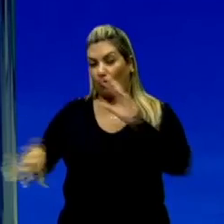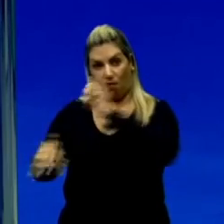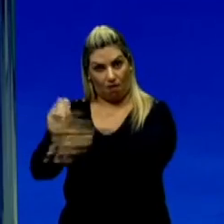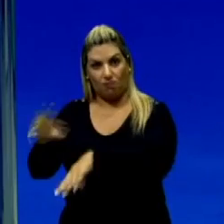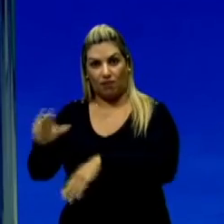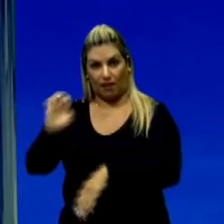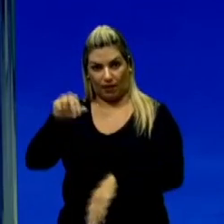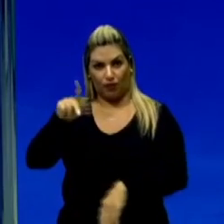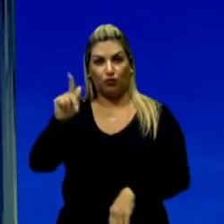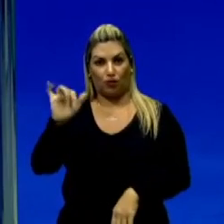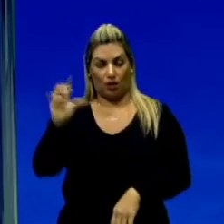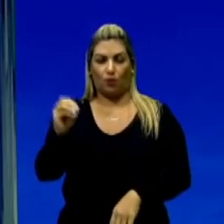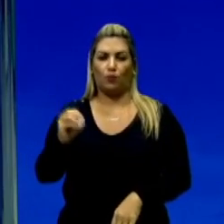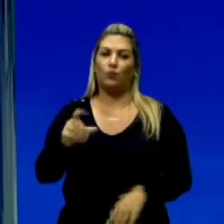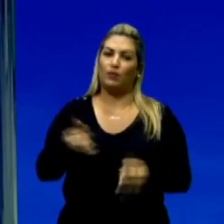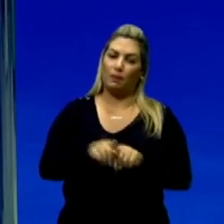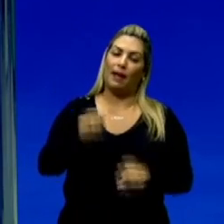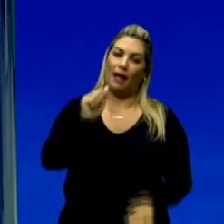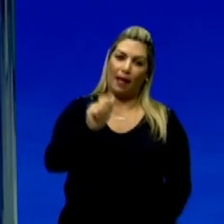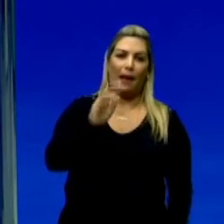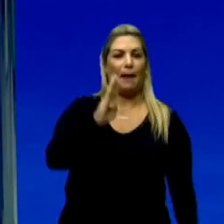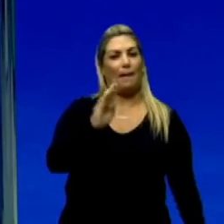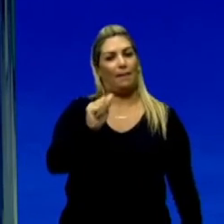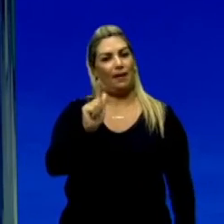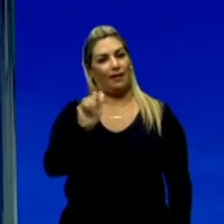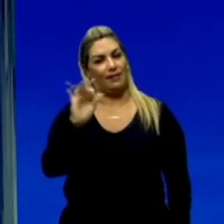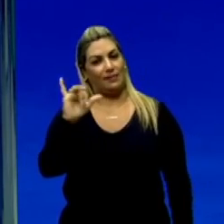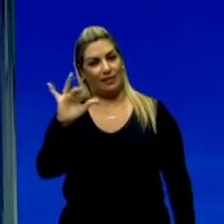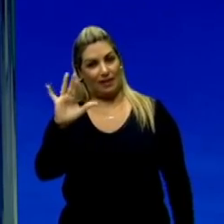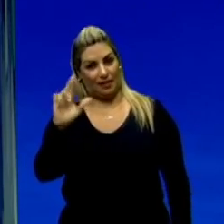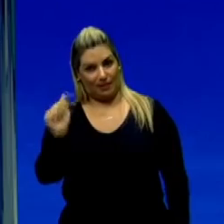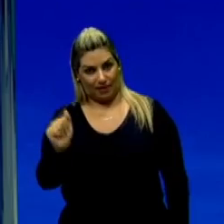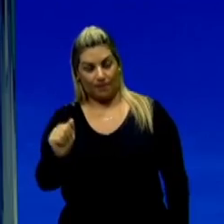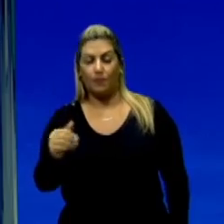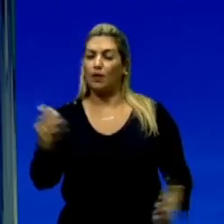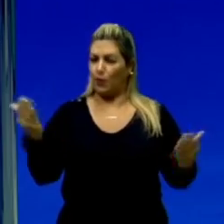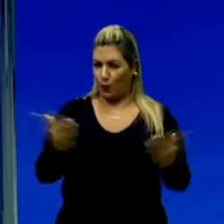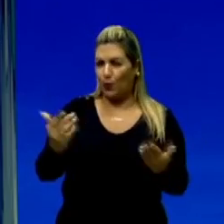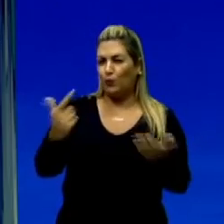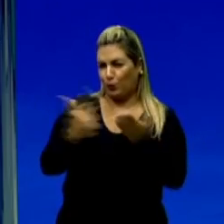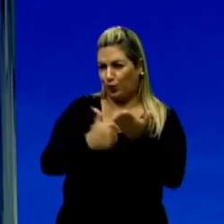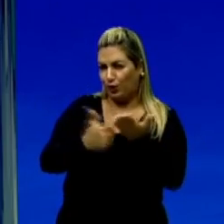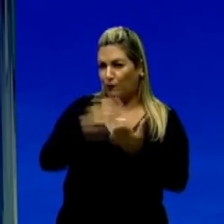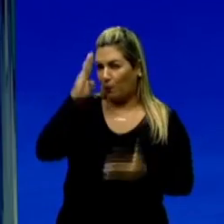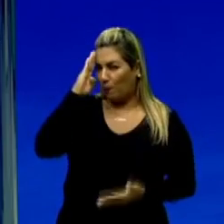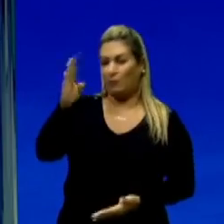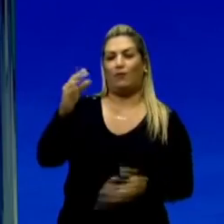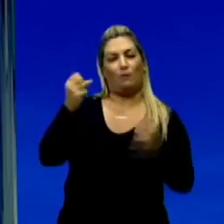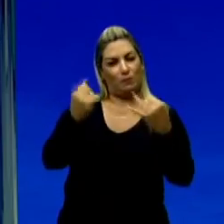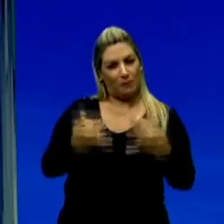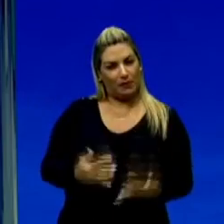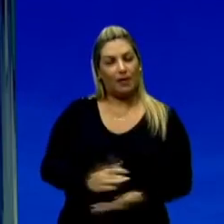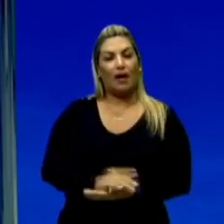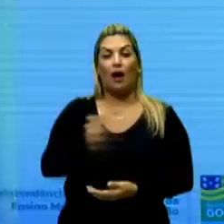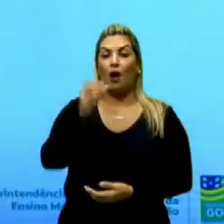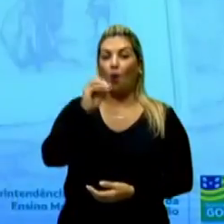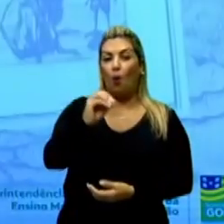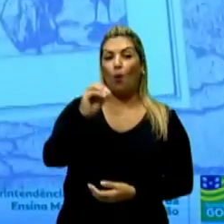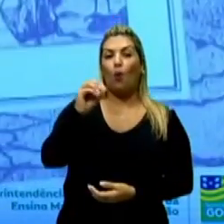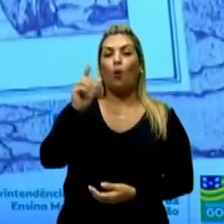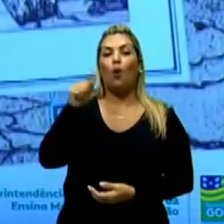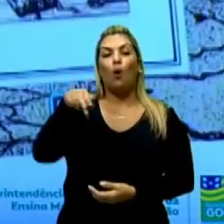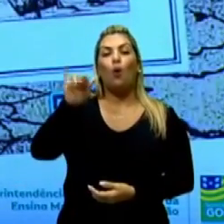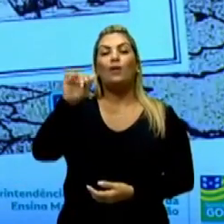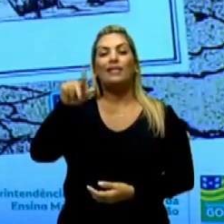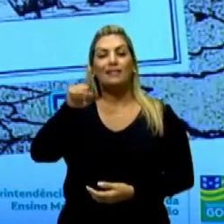a obra A Bagaceira. Hoje, de modo especial, nós vamos falar sobre o 15, uma obra da Raquel de Queiroz. E, numa